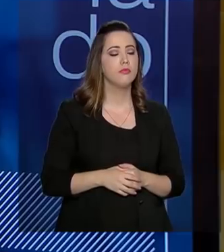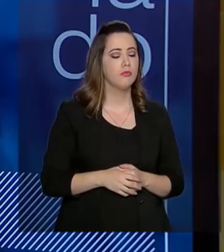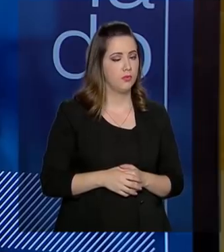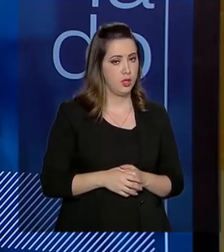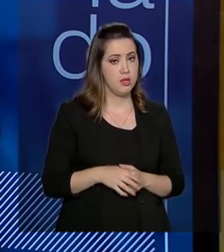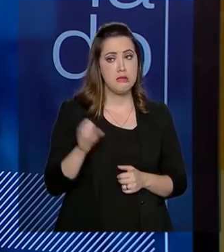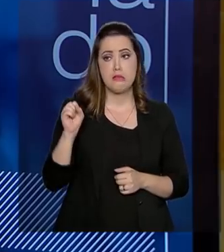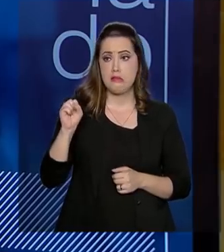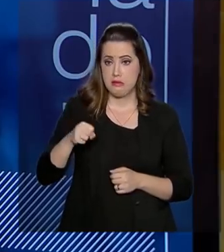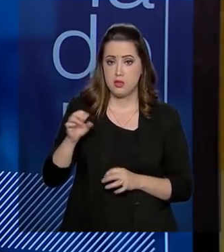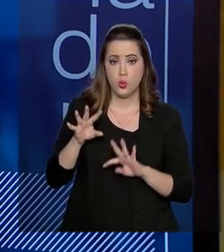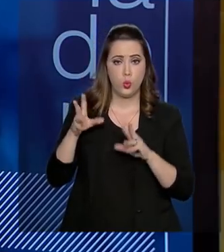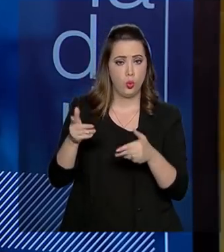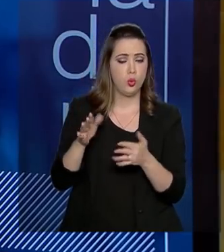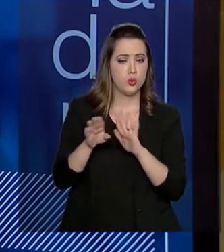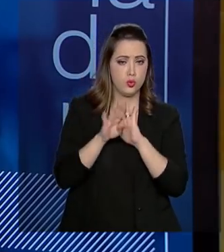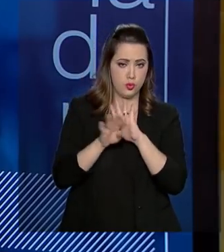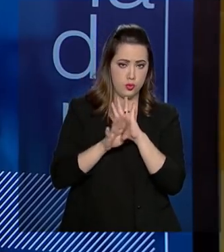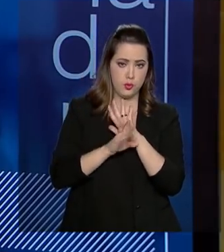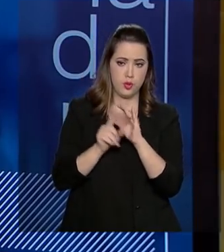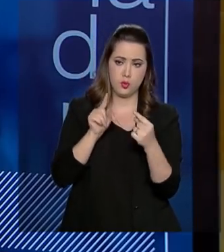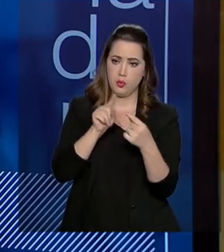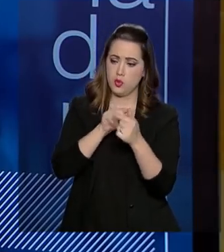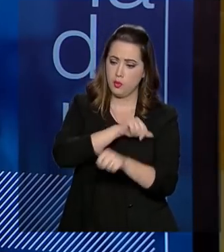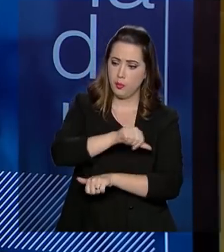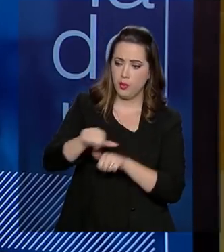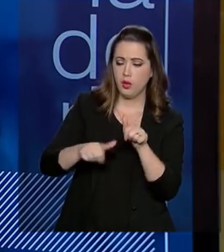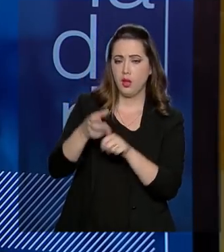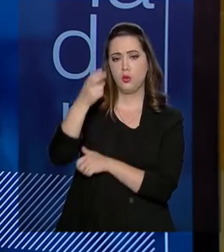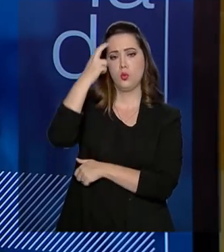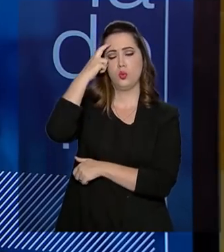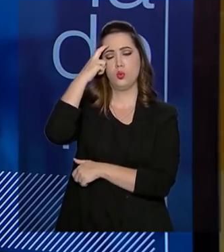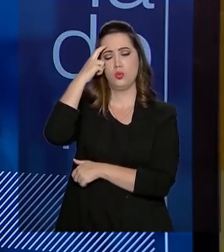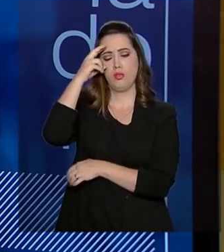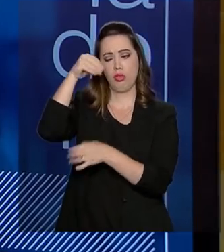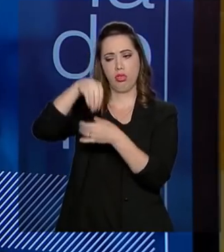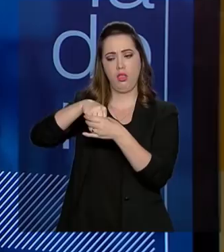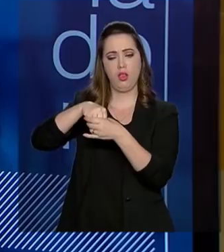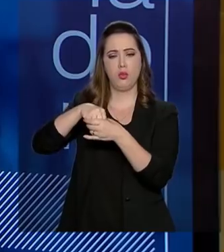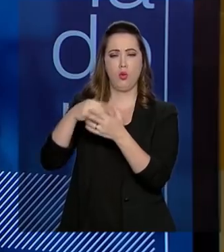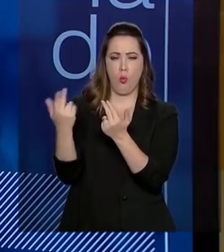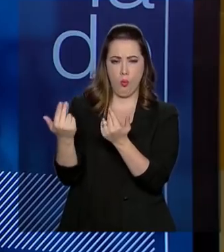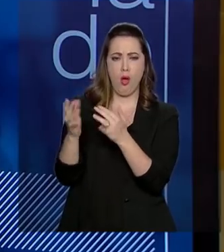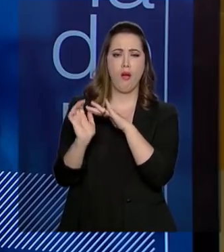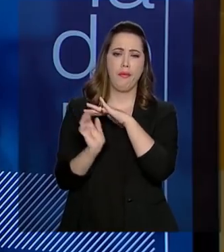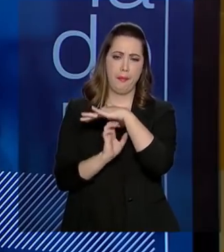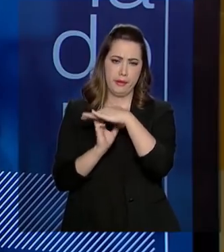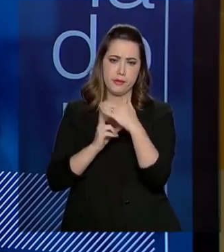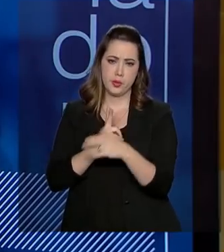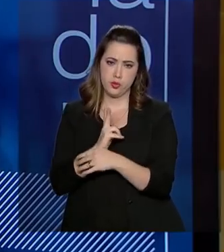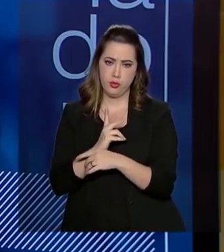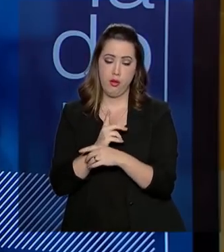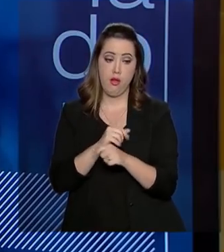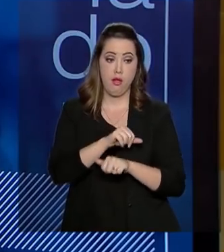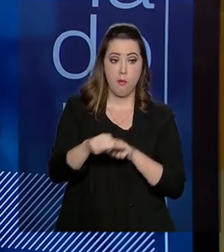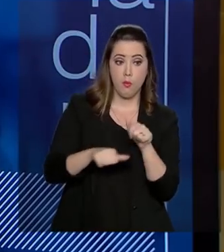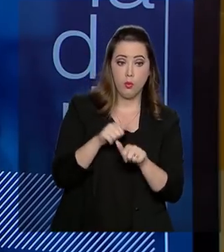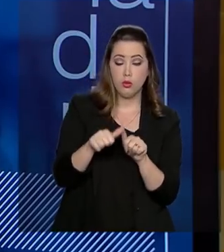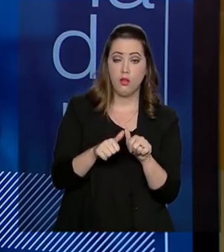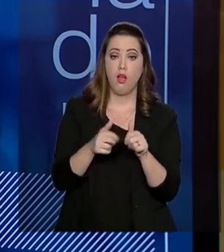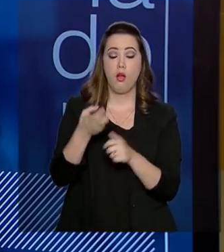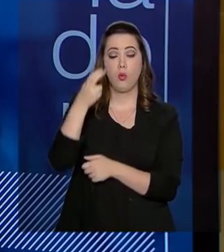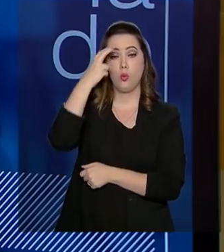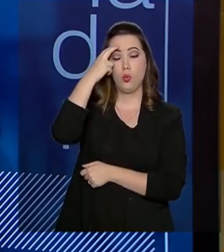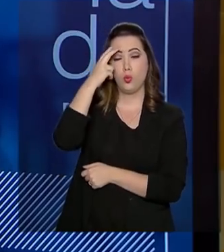cultura. Numa empresa, a gente importou esse conhecimento da iniciativa privada. E mudar a cultura de uma organização, e